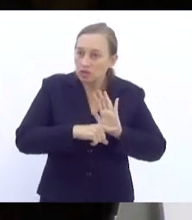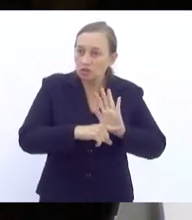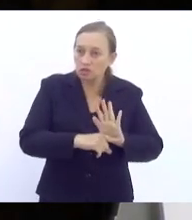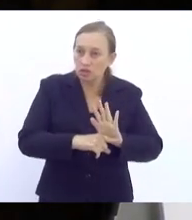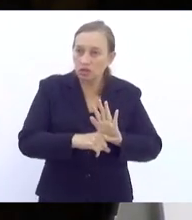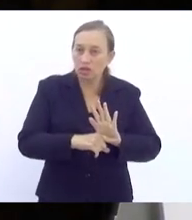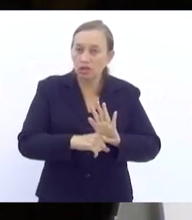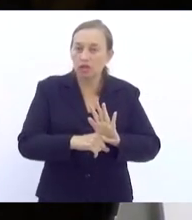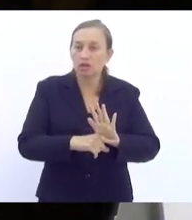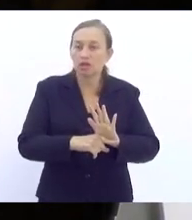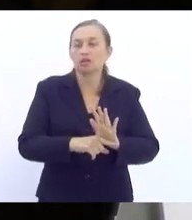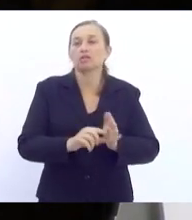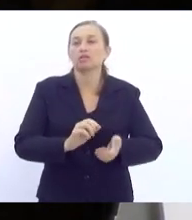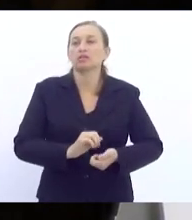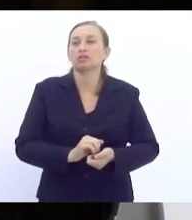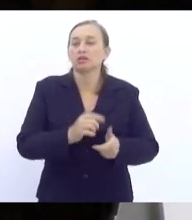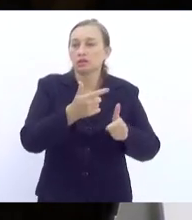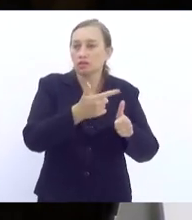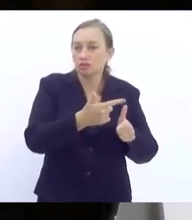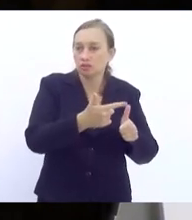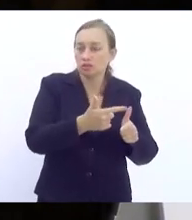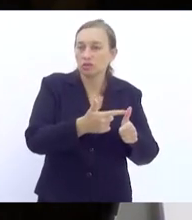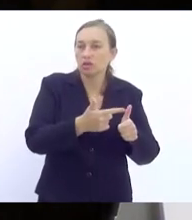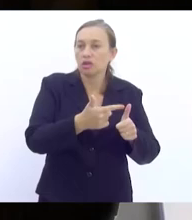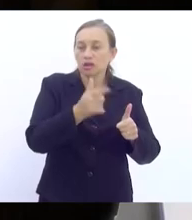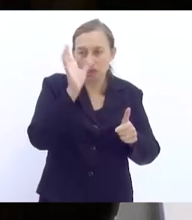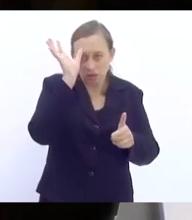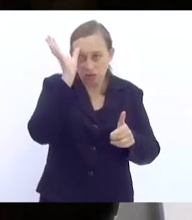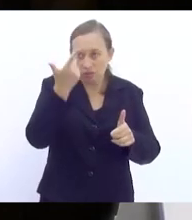mais recentes do espaço escolar.